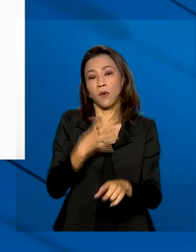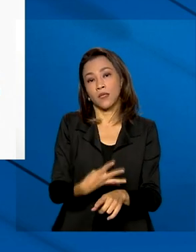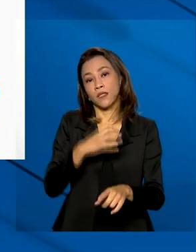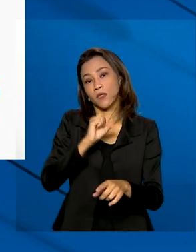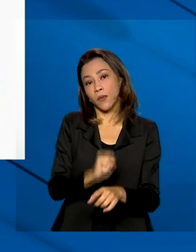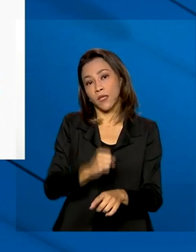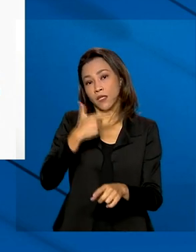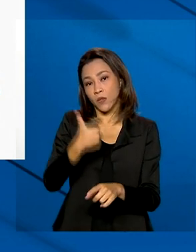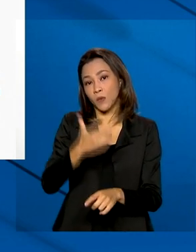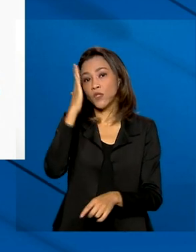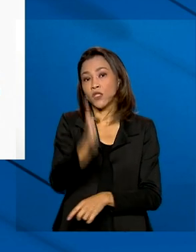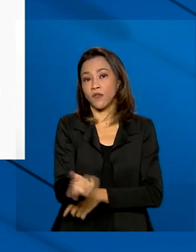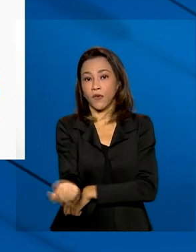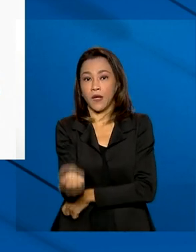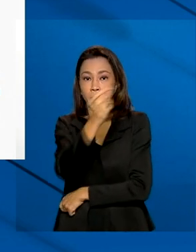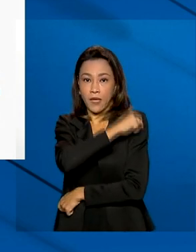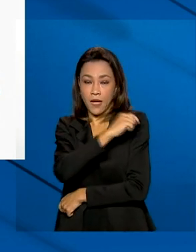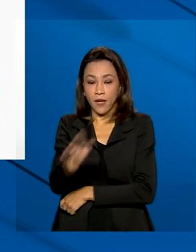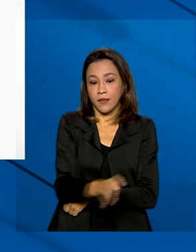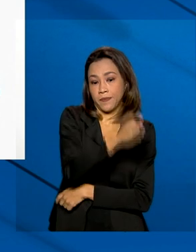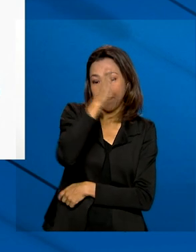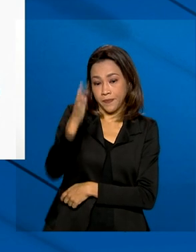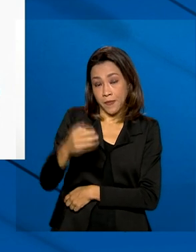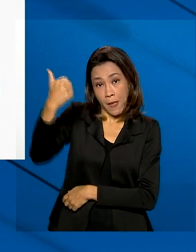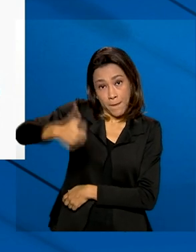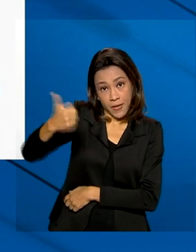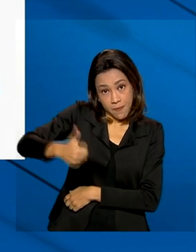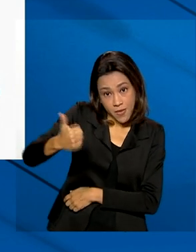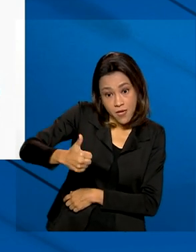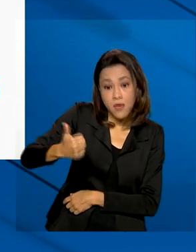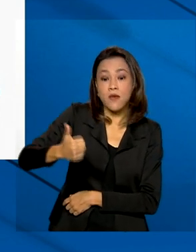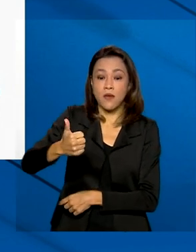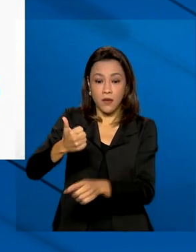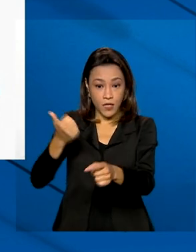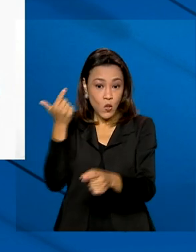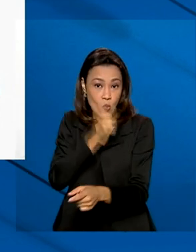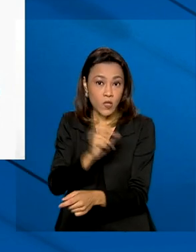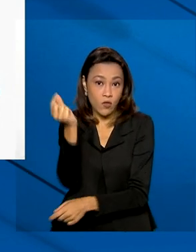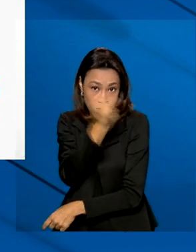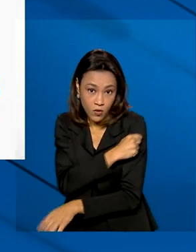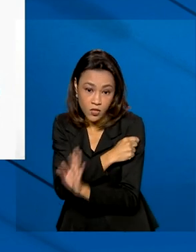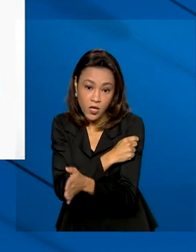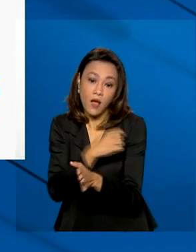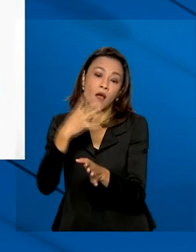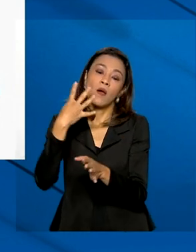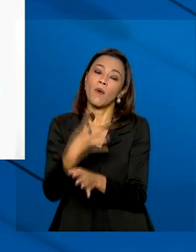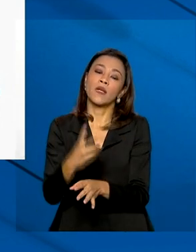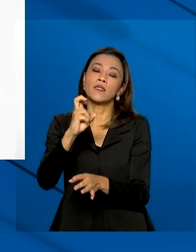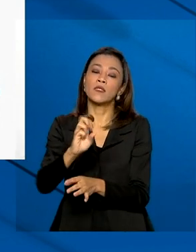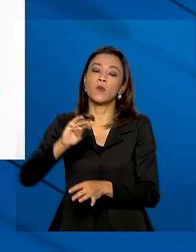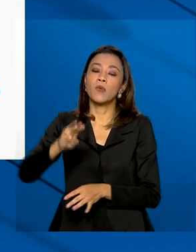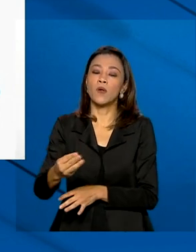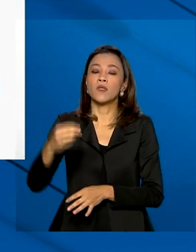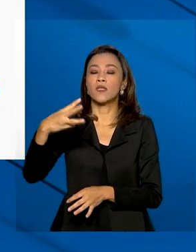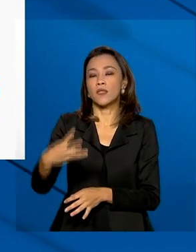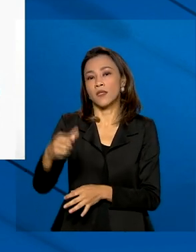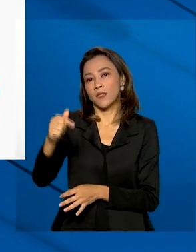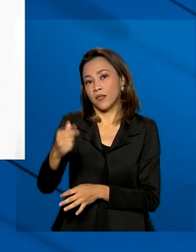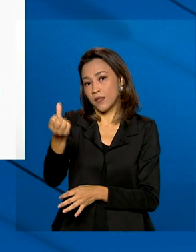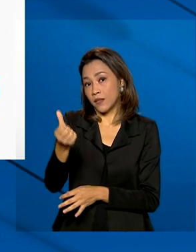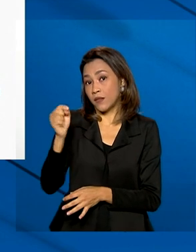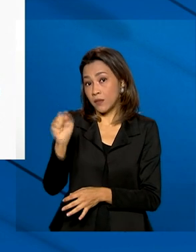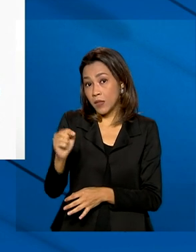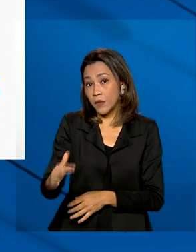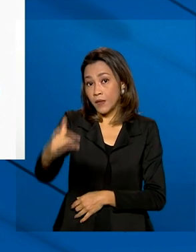foram aplicadas. As pessoas que tomaram a primeira dose ultrapassam 45 milhões 376 mil. E as pessoas que